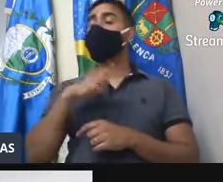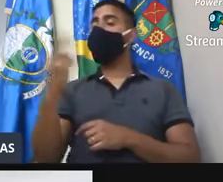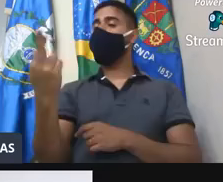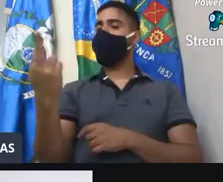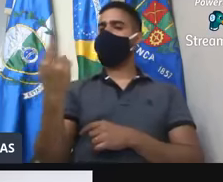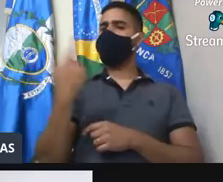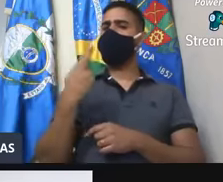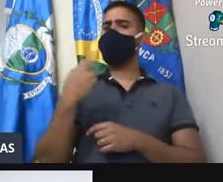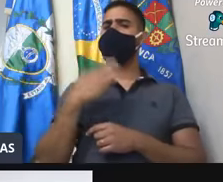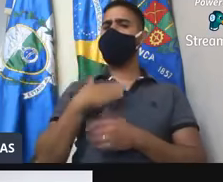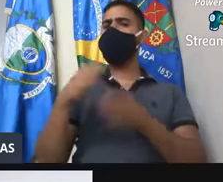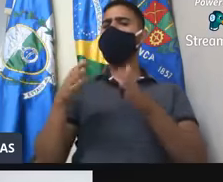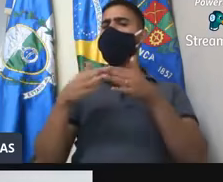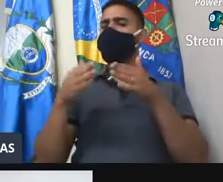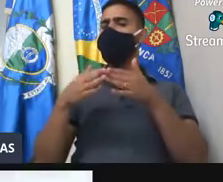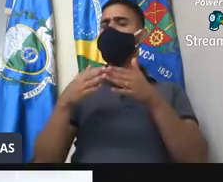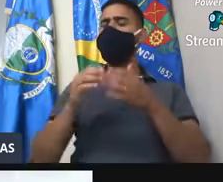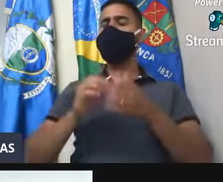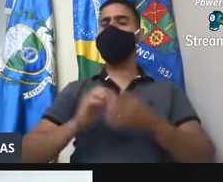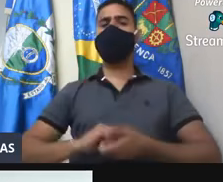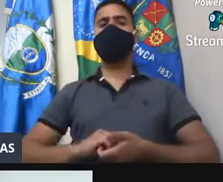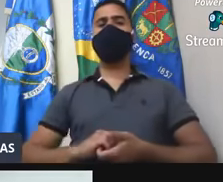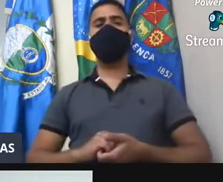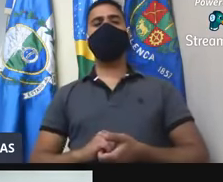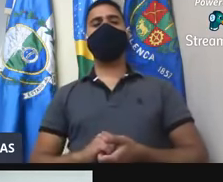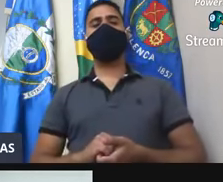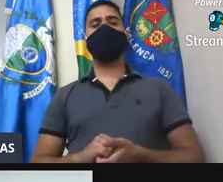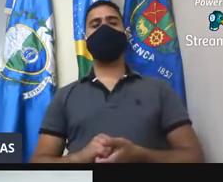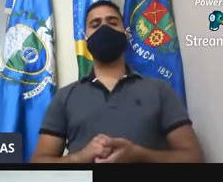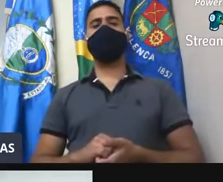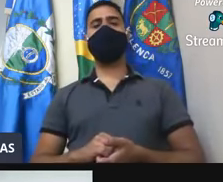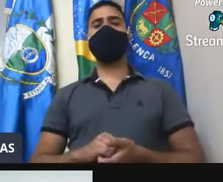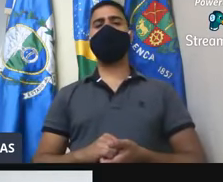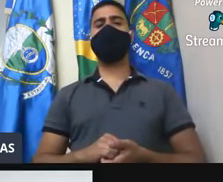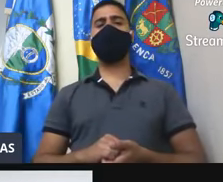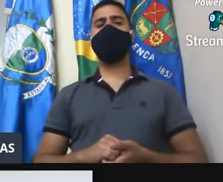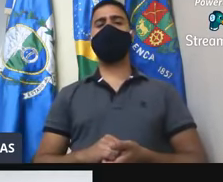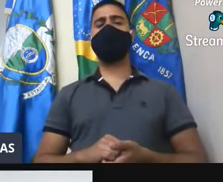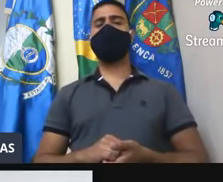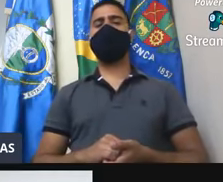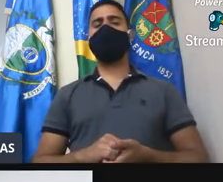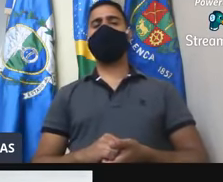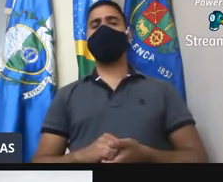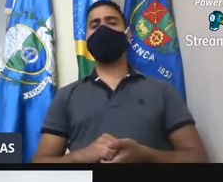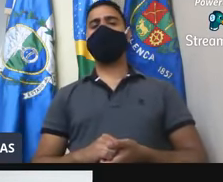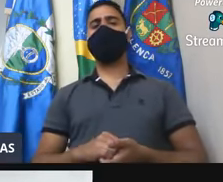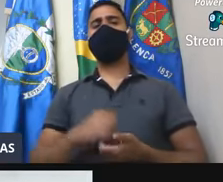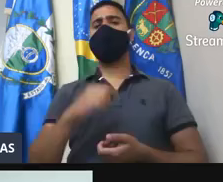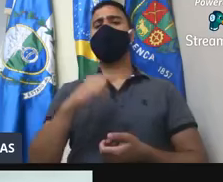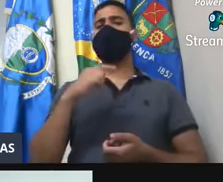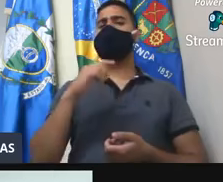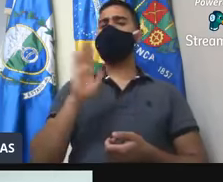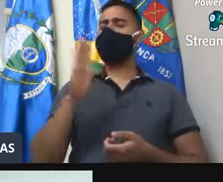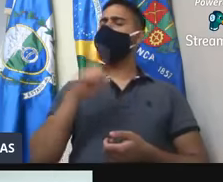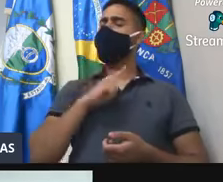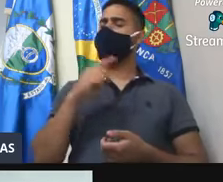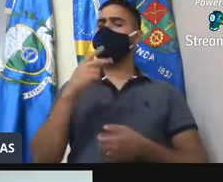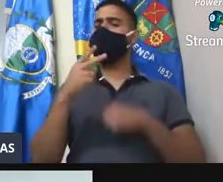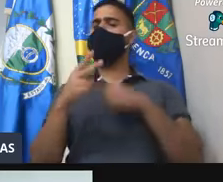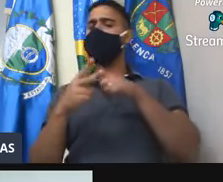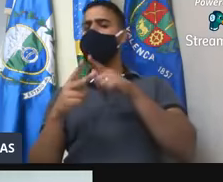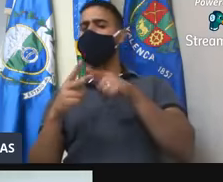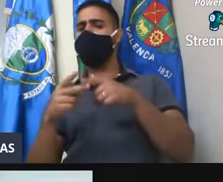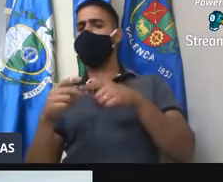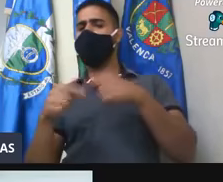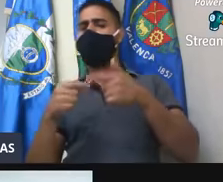ela então responde nesse, nesse meu requerimento, é, que haviam dois processos administrativos